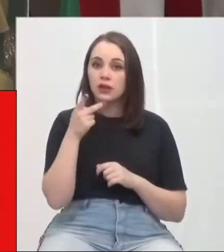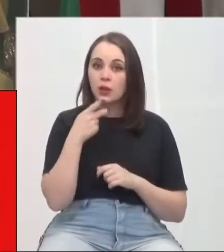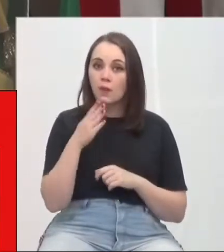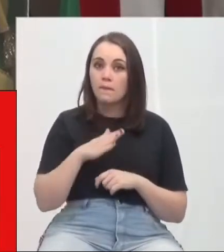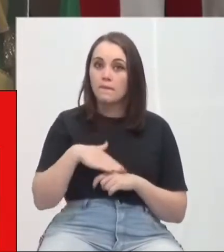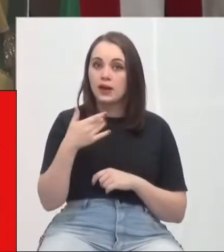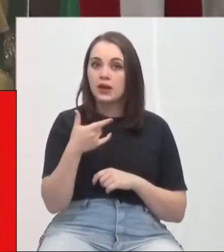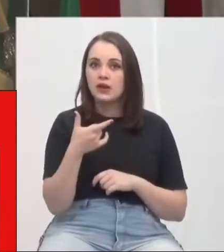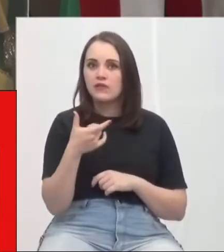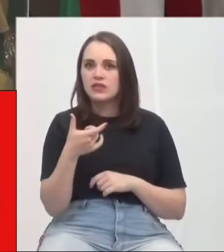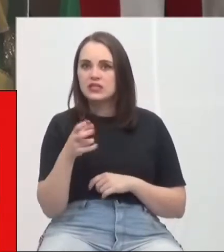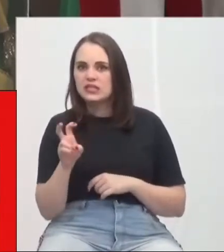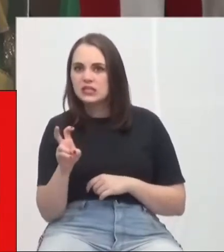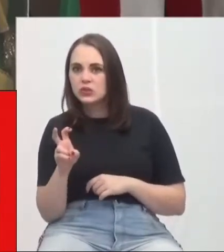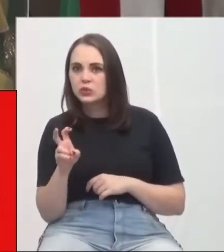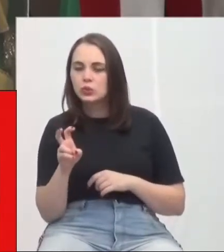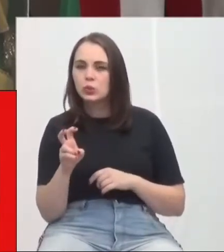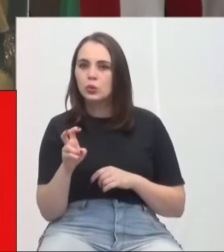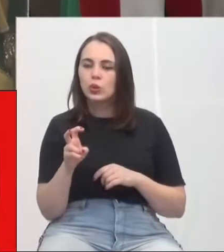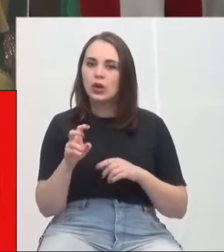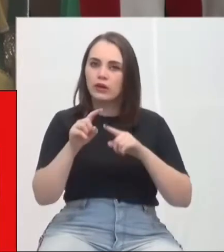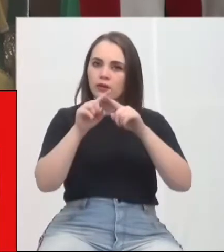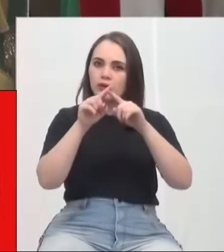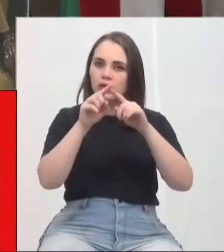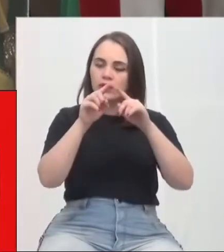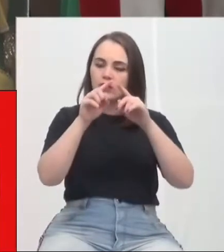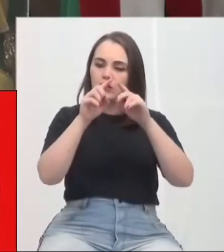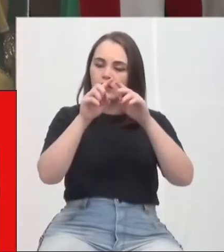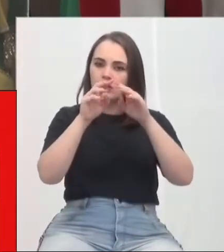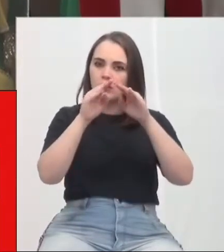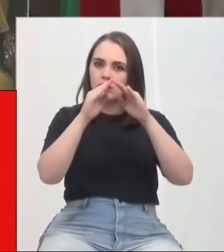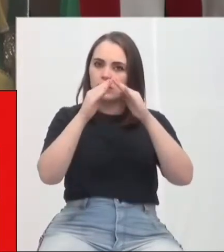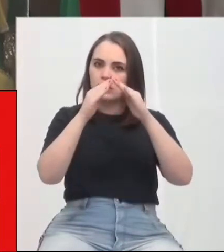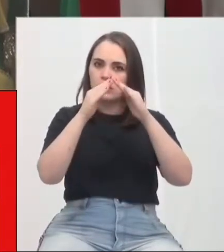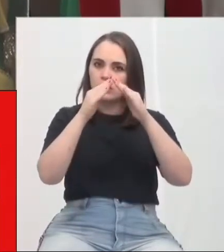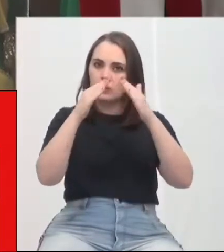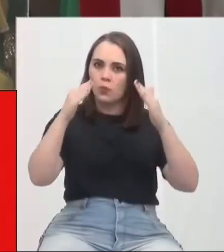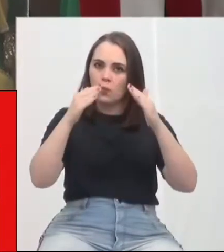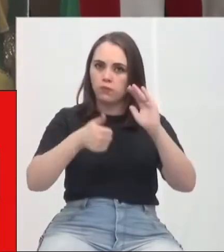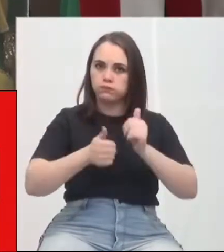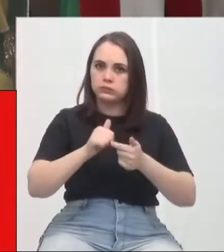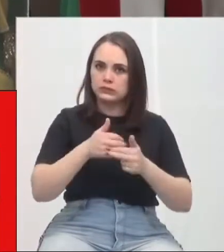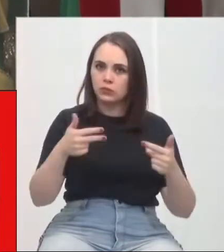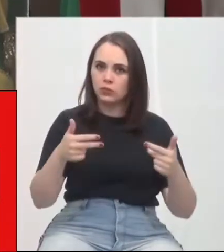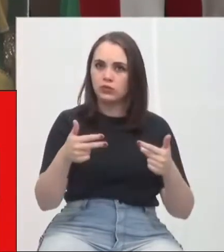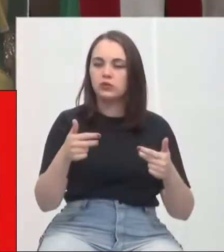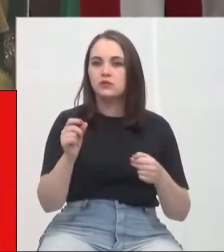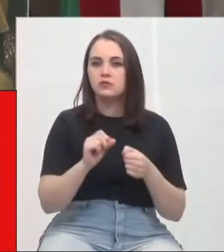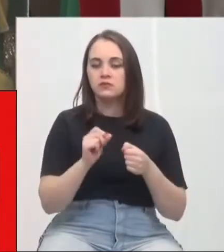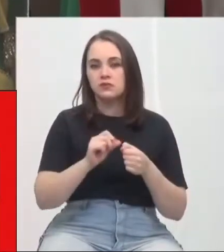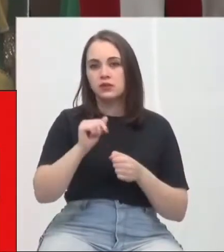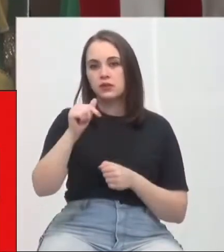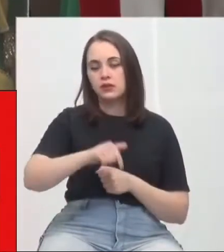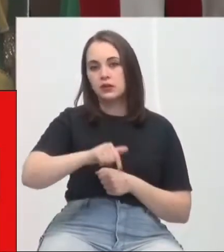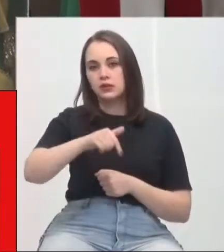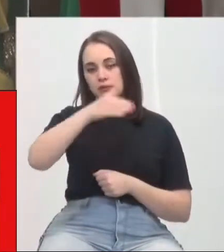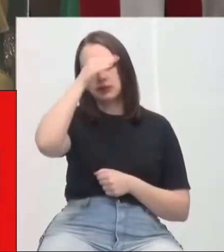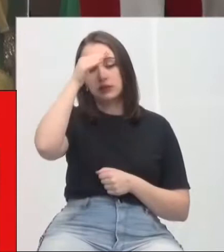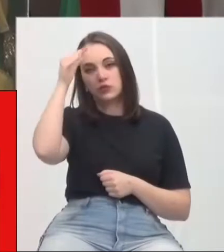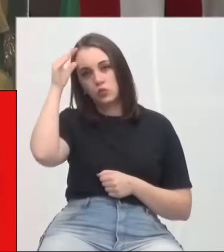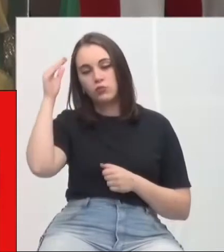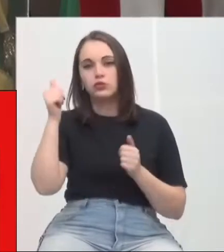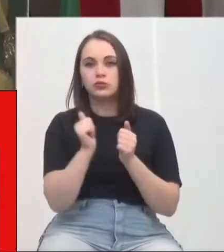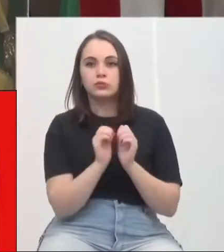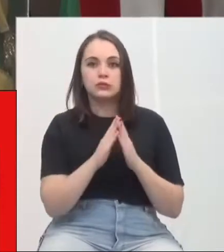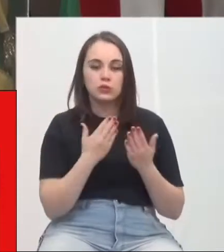poucos ginásios, vinte e cinco, né, vereadora Roseli? Mais vinte e cinco ginásios e quadras cobertas serão feitos no município de Criciúma. Na gestão